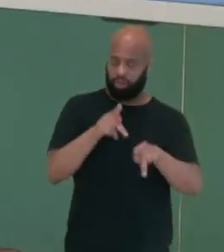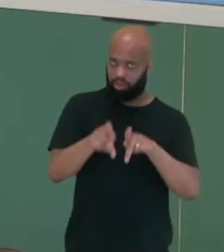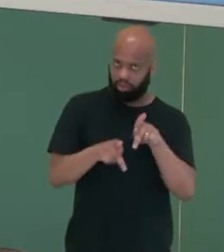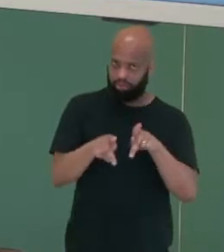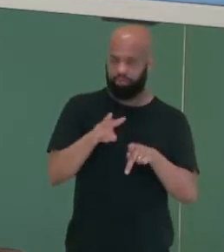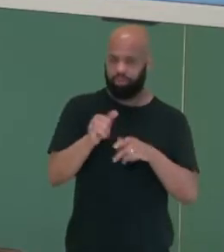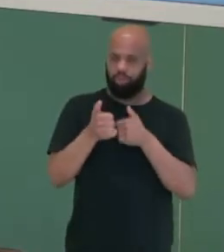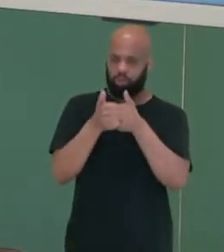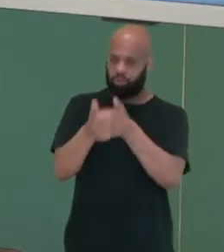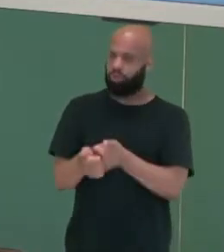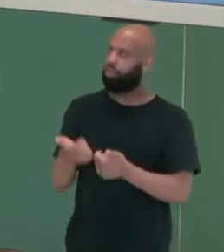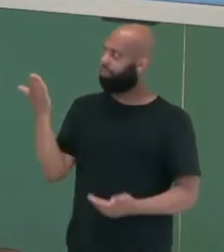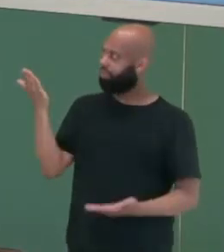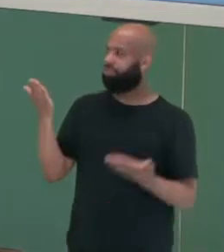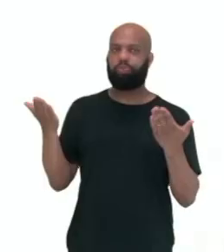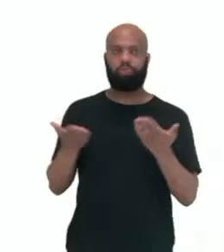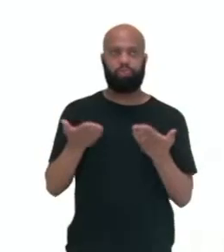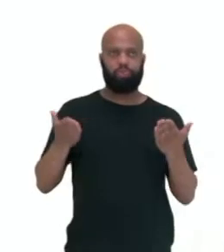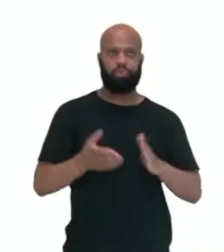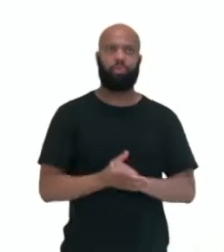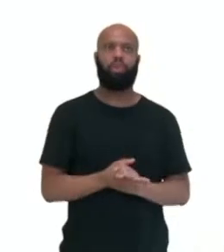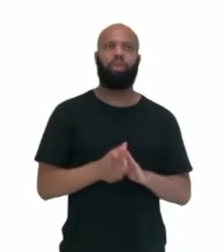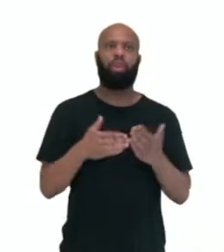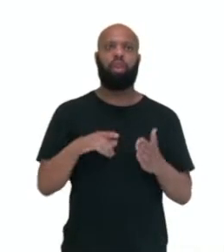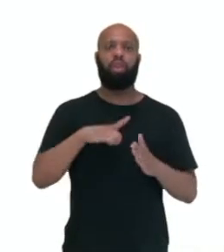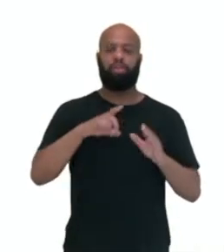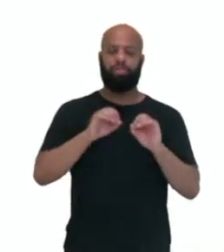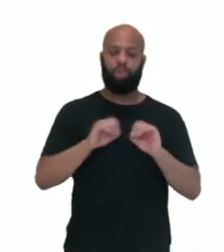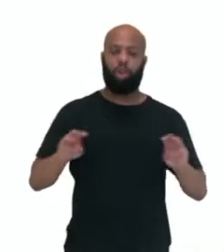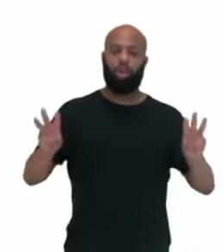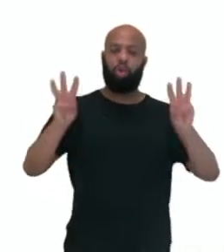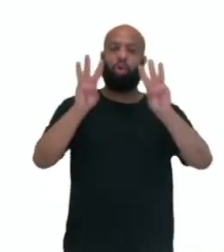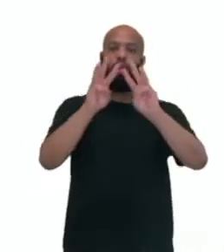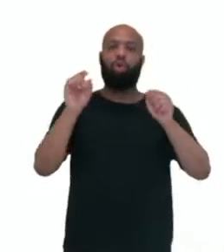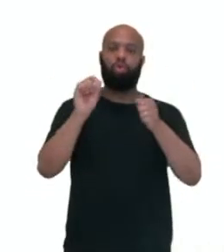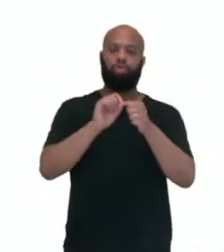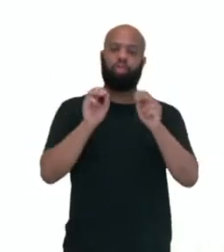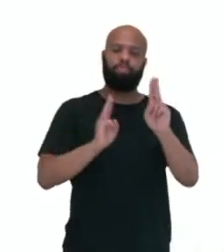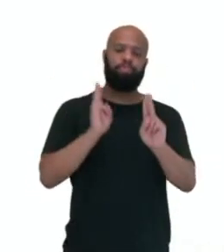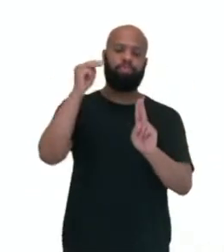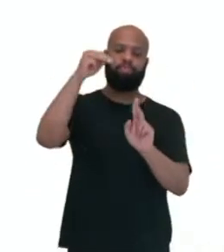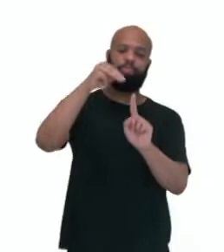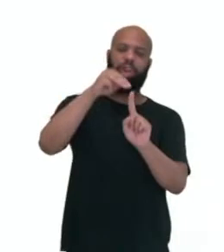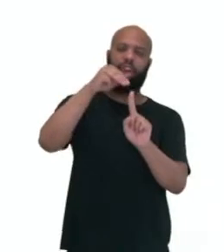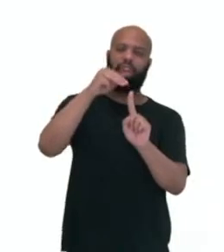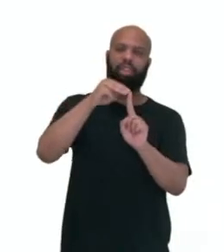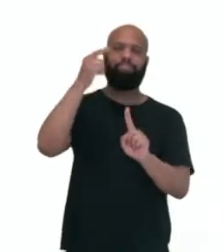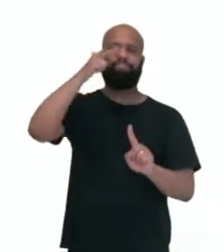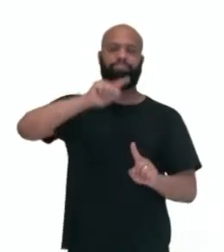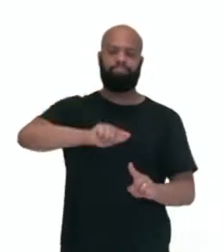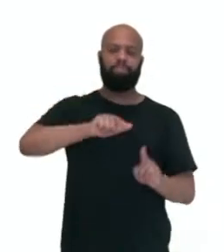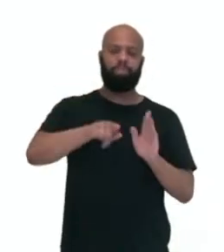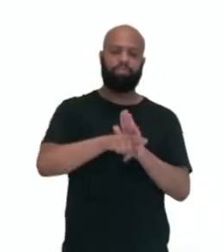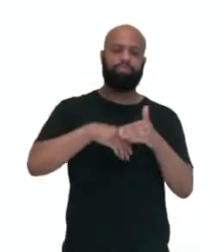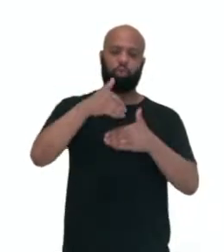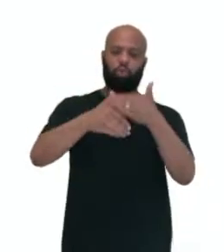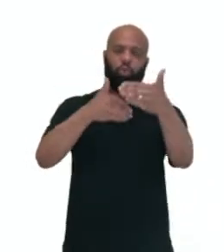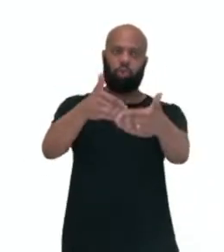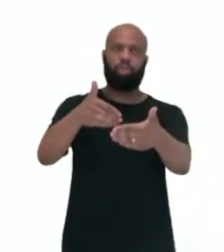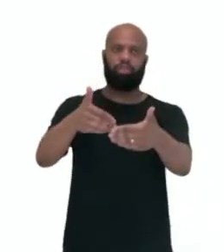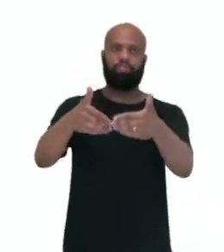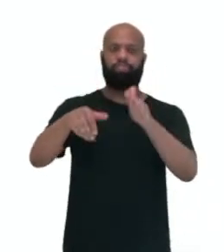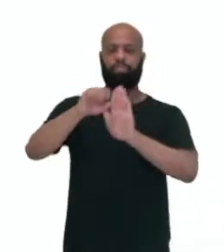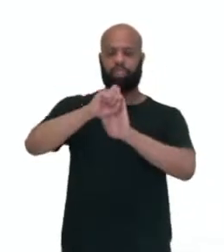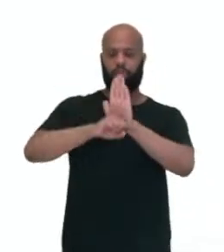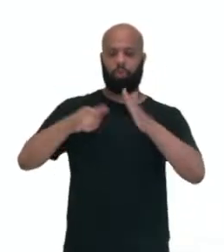acompanhar aqui então. Olha só, a ONU fixou netas para serem alcançadas durante esse século,